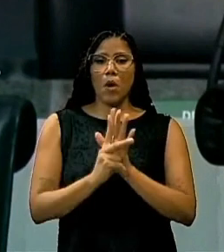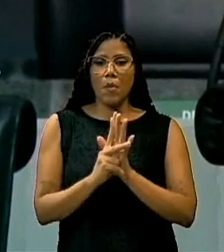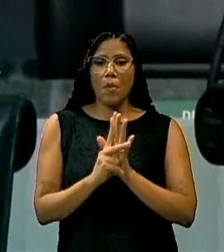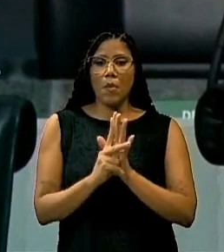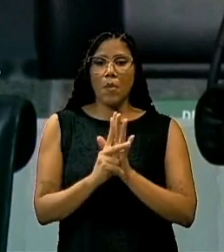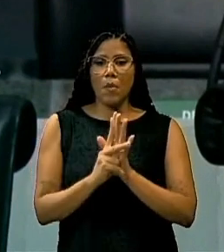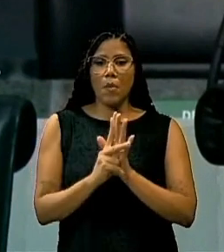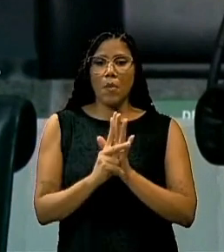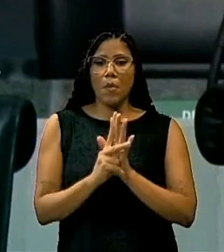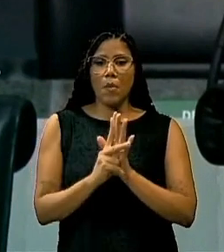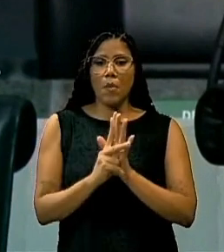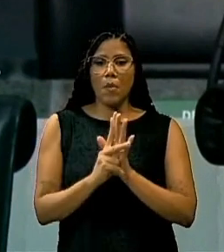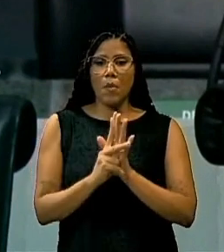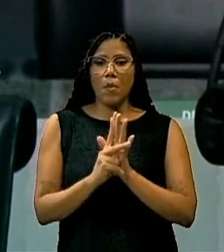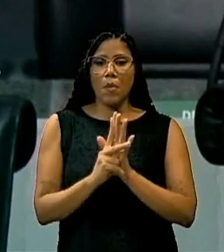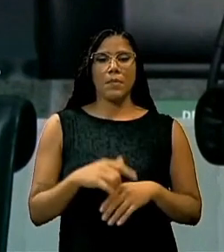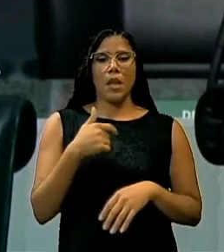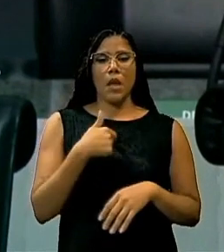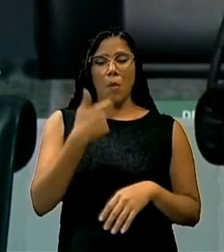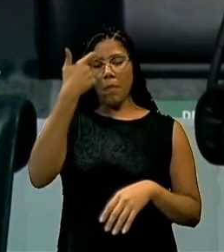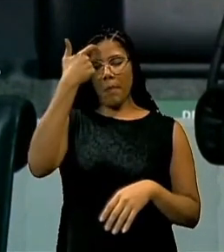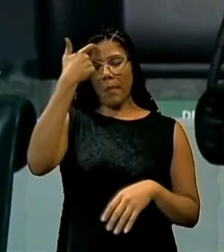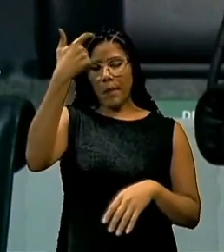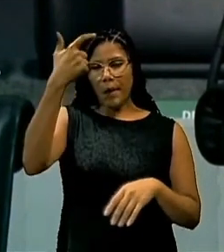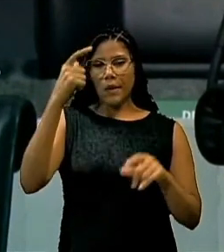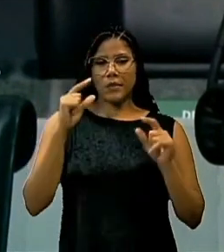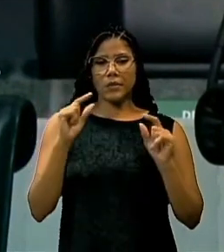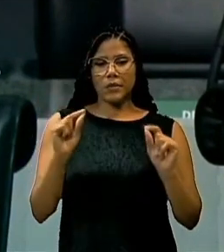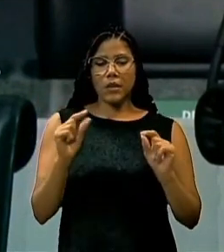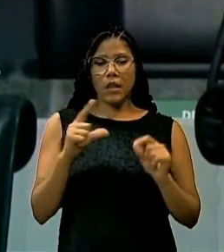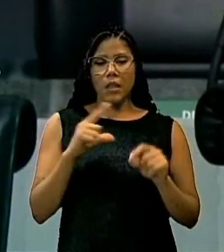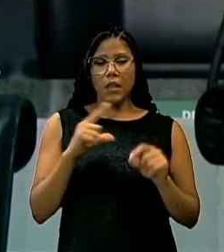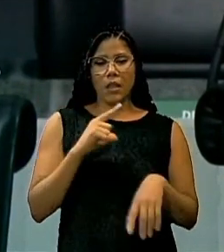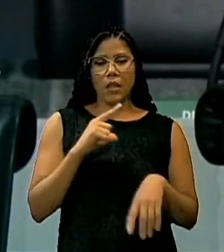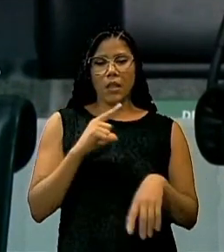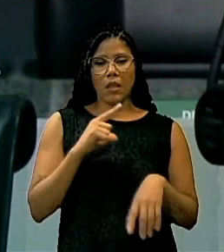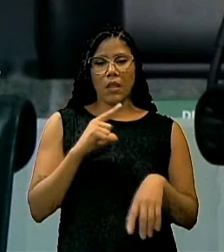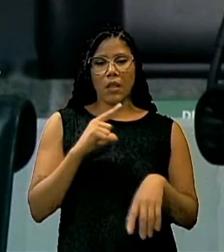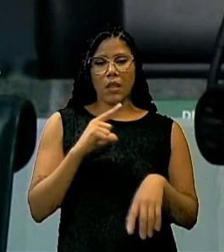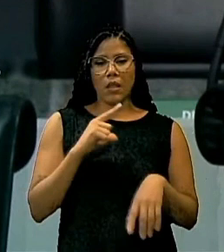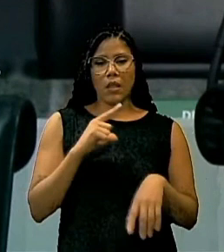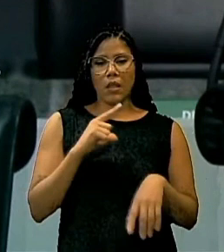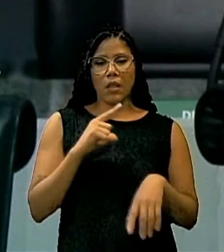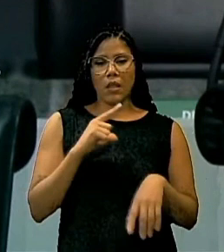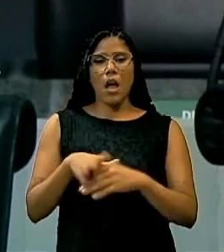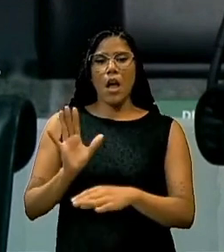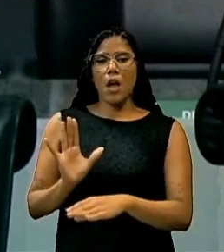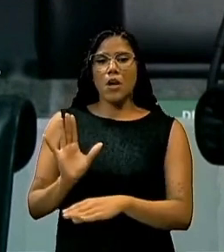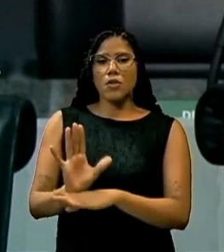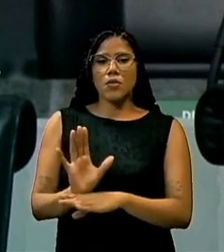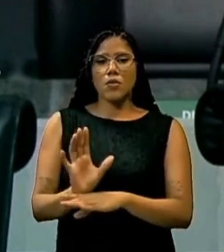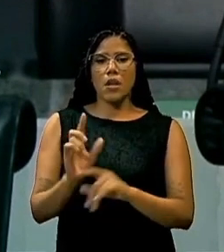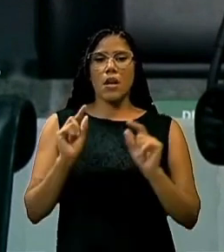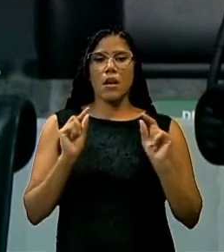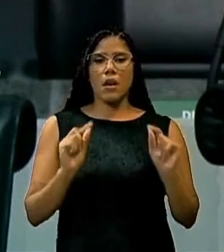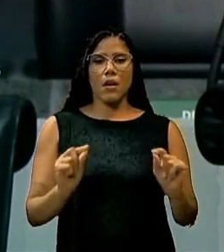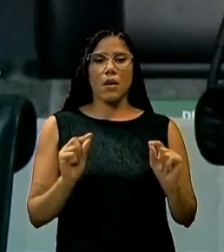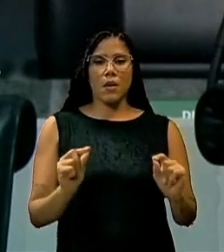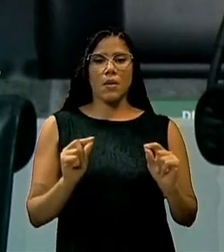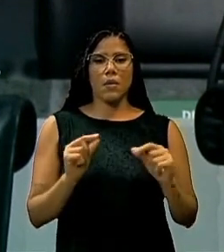Itapipoca, eu penso, tenho a convicção, que ajudará, sem sombra de dúvida,